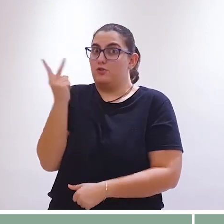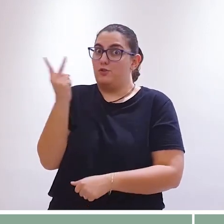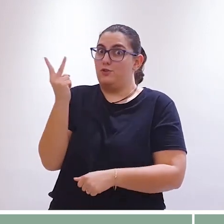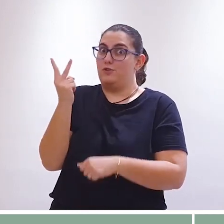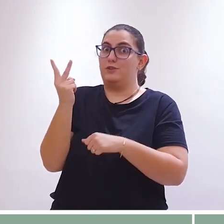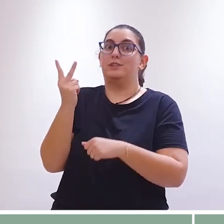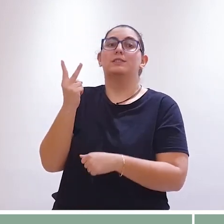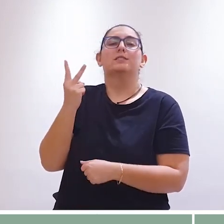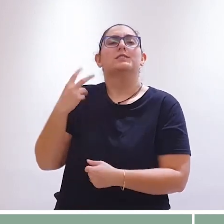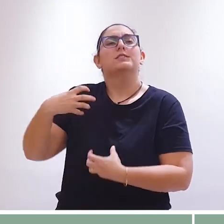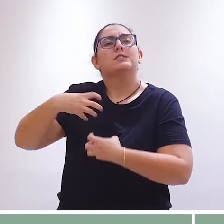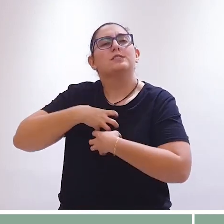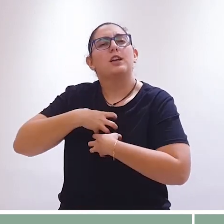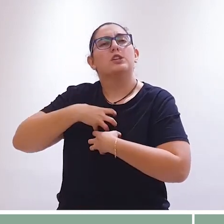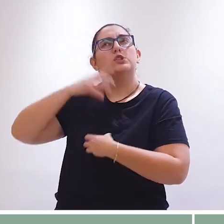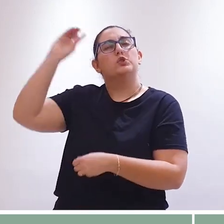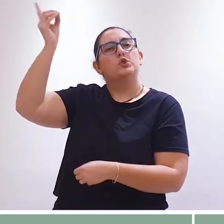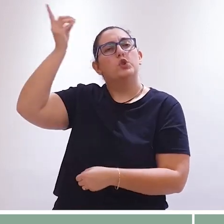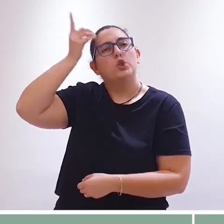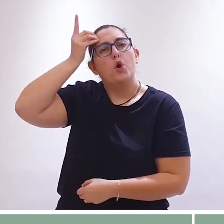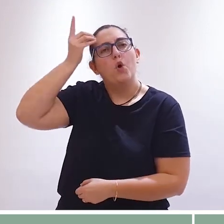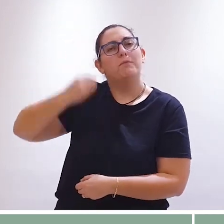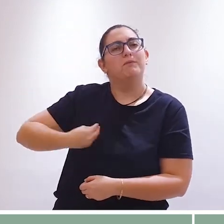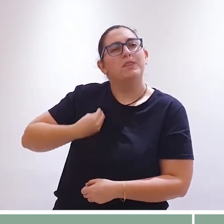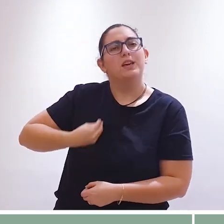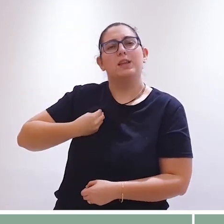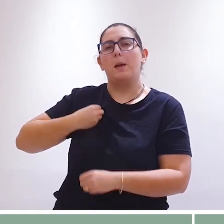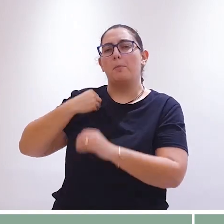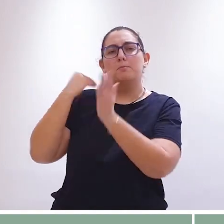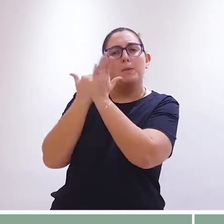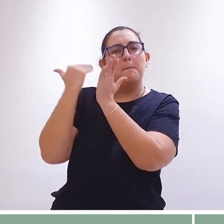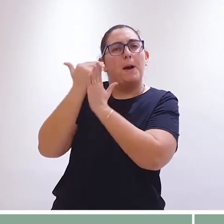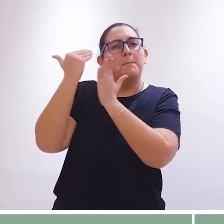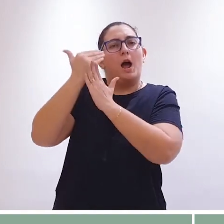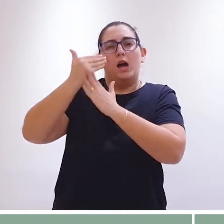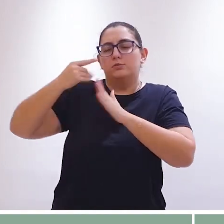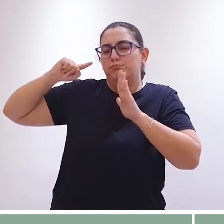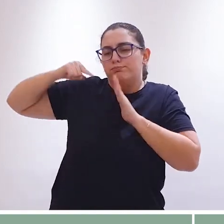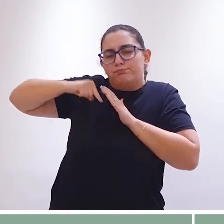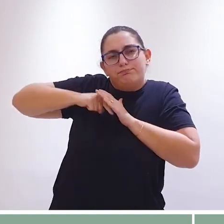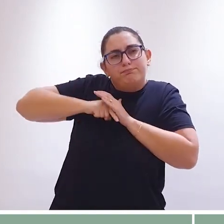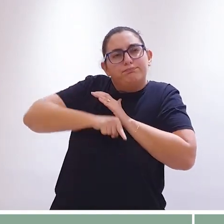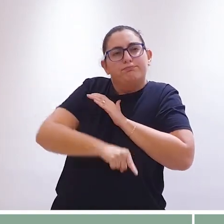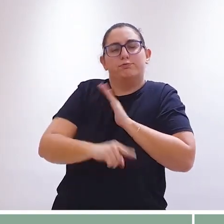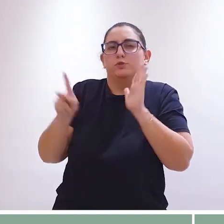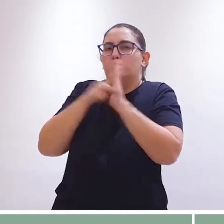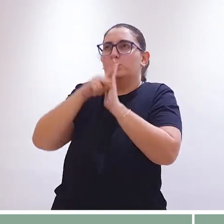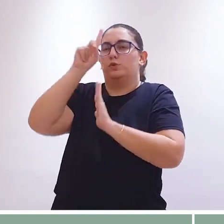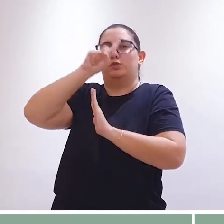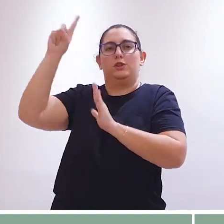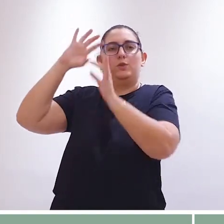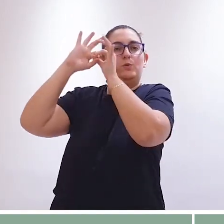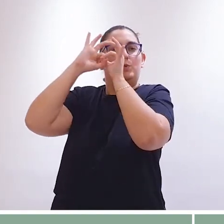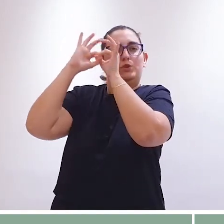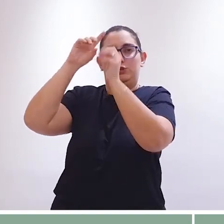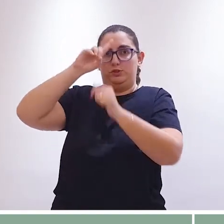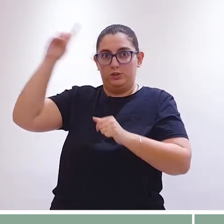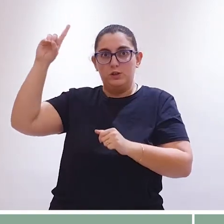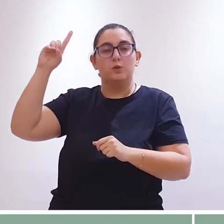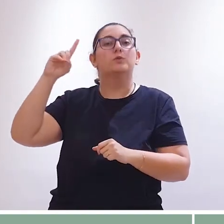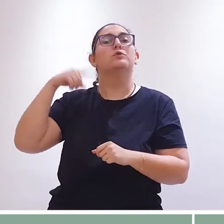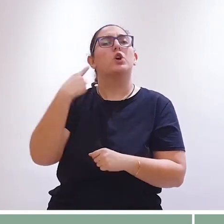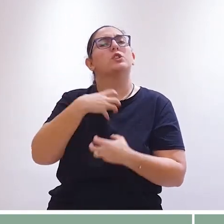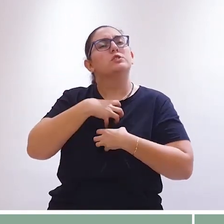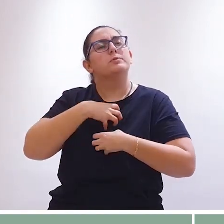Queremos refletir sobre o dom da vida no seu sentido mais profundo. A vida vivida com Deus e em Deus.